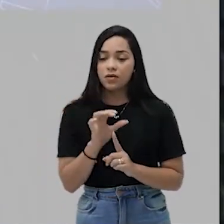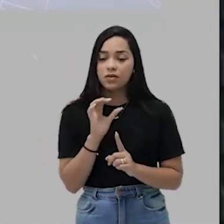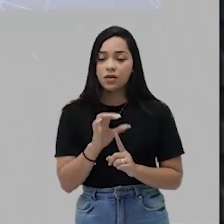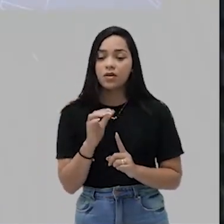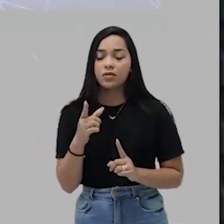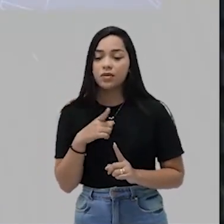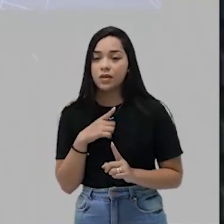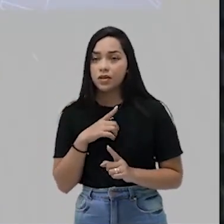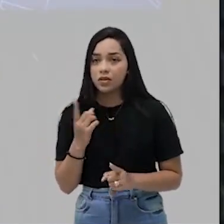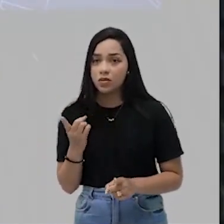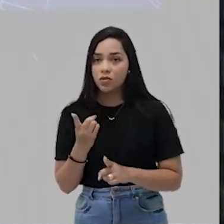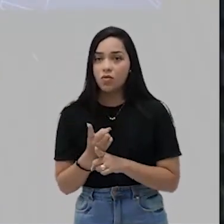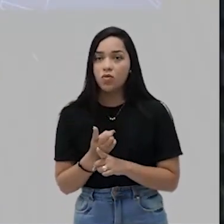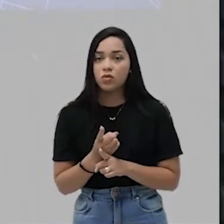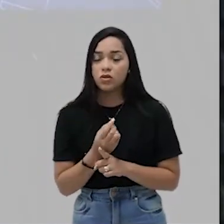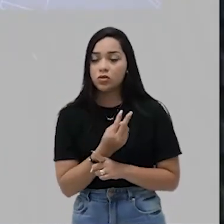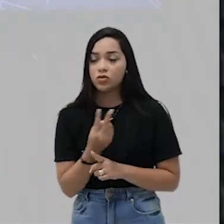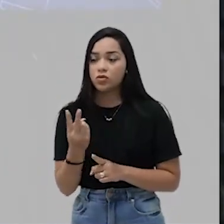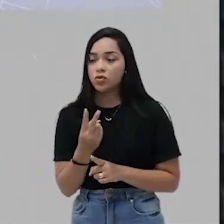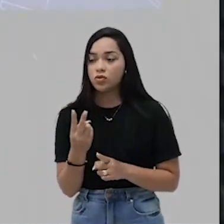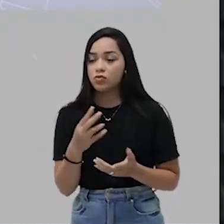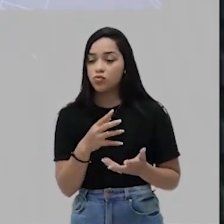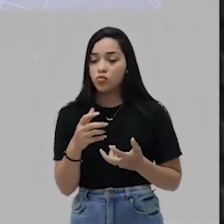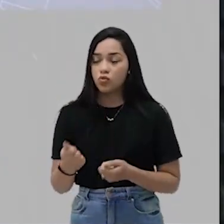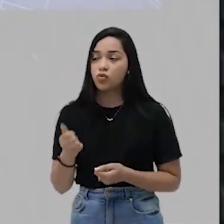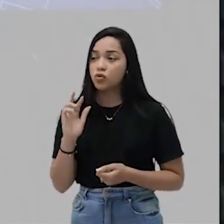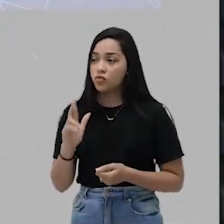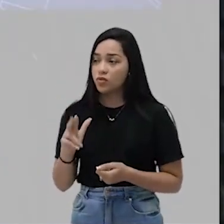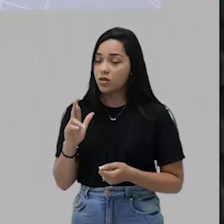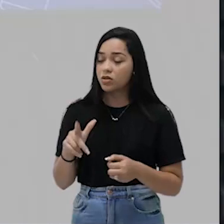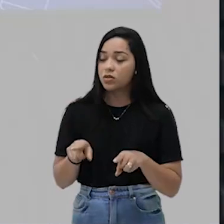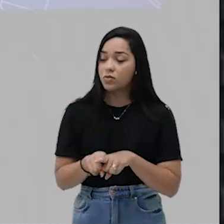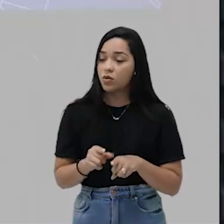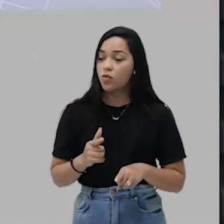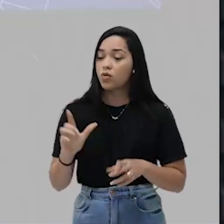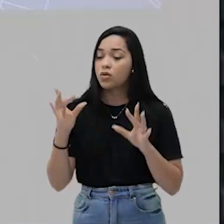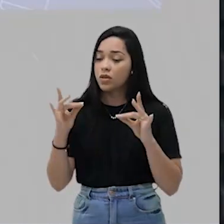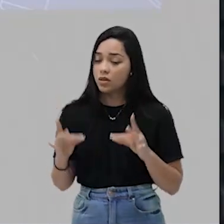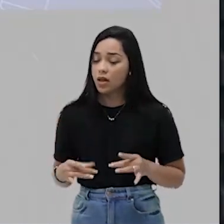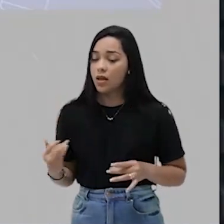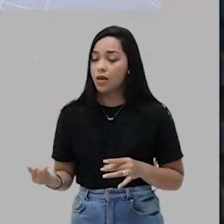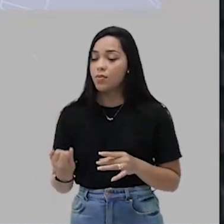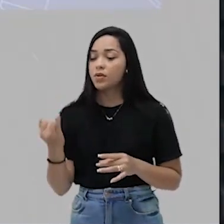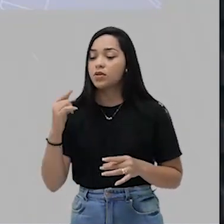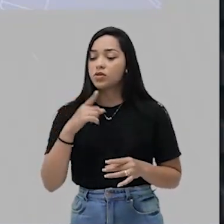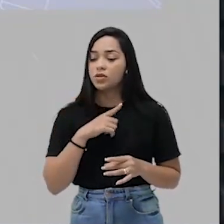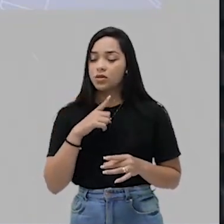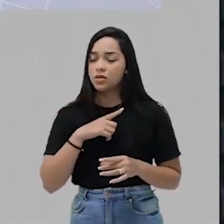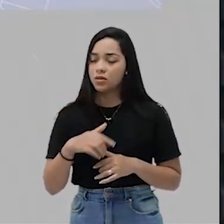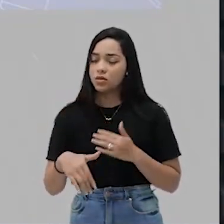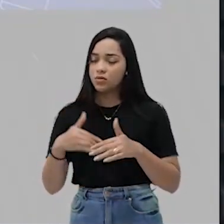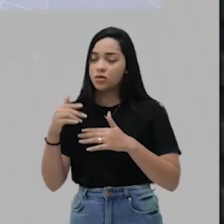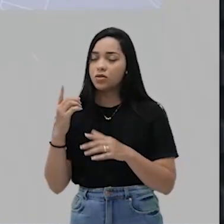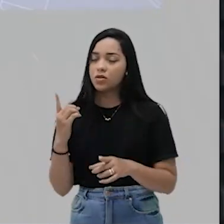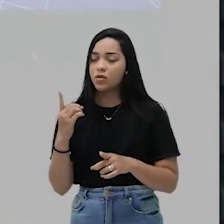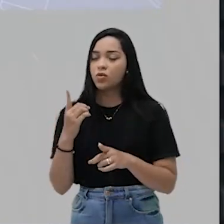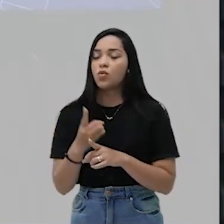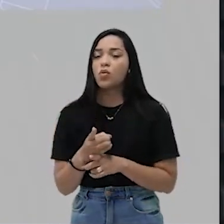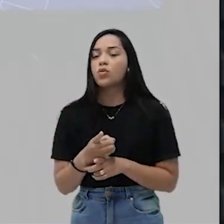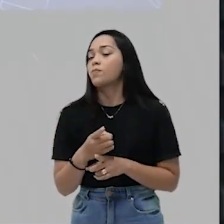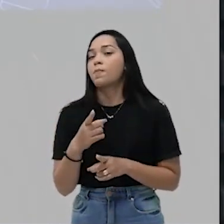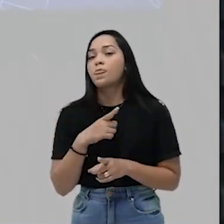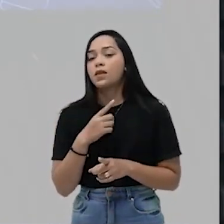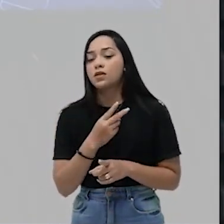nesse encontro entre esses dois mundos diferentes. Um outro detalhe importante é que nesse processo do encontro